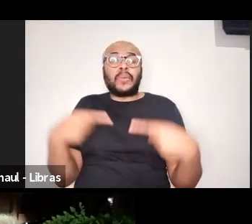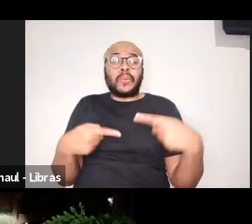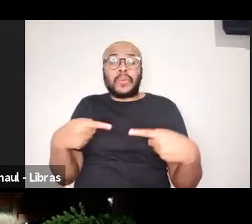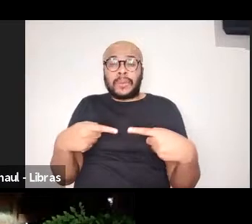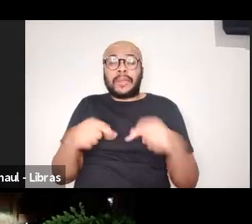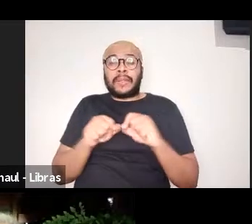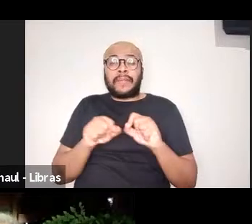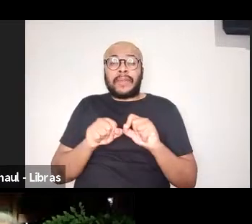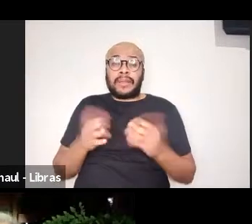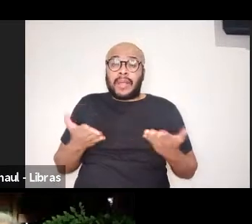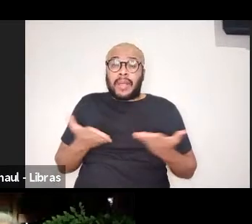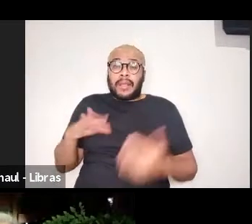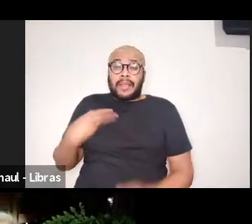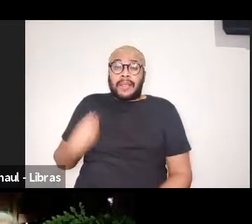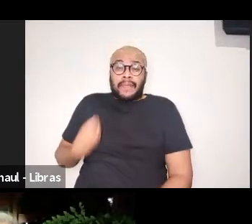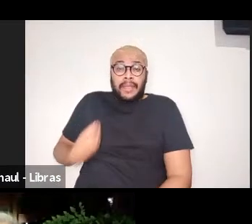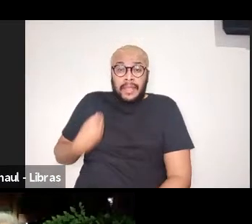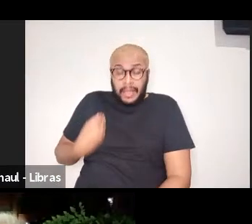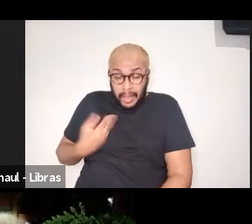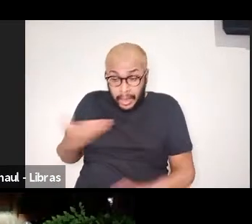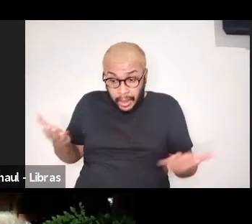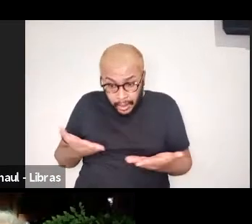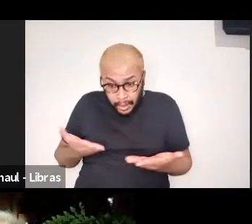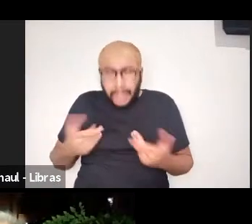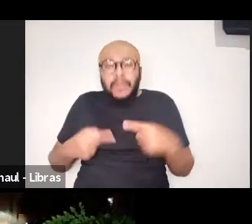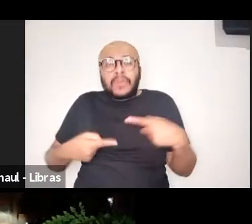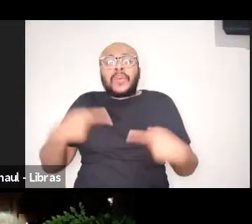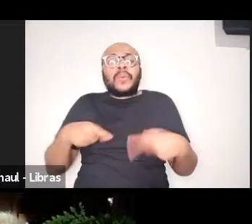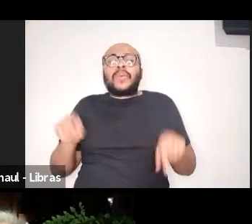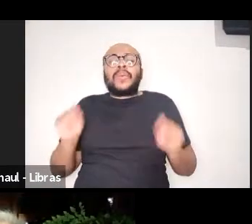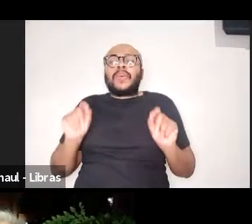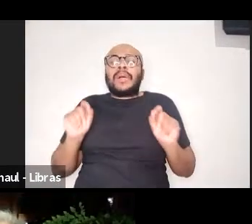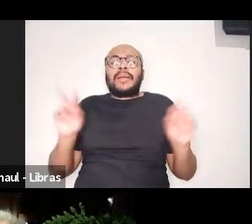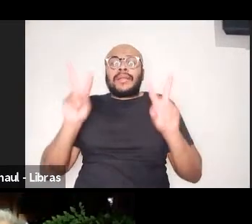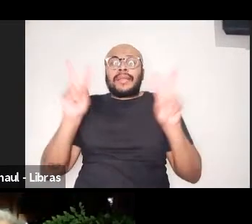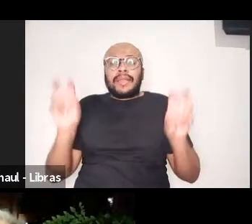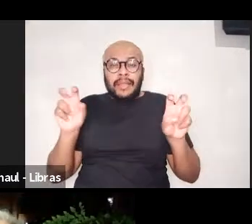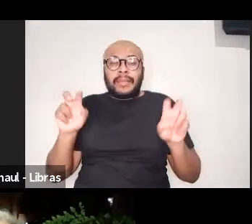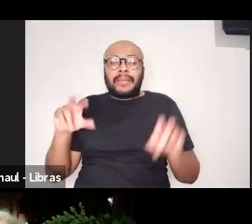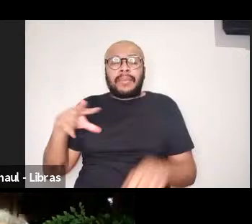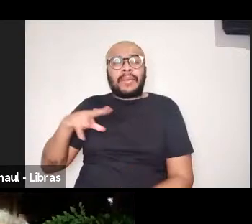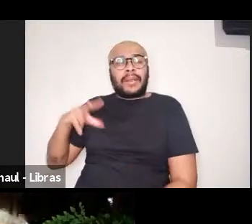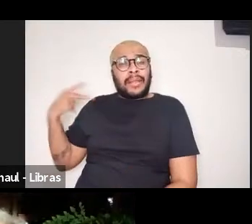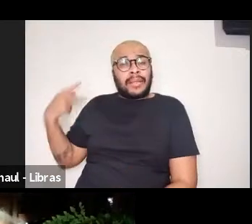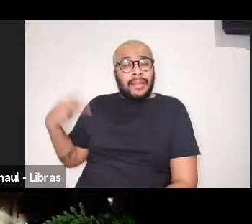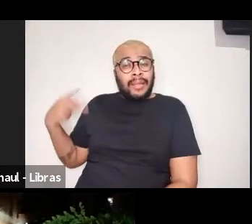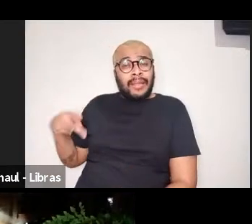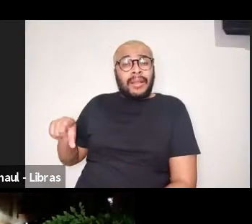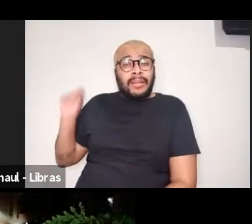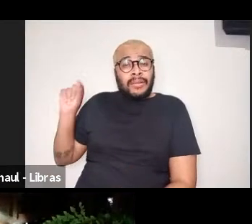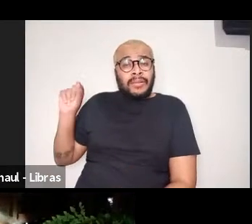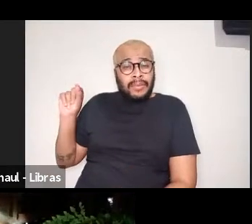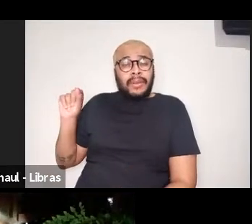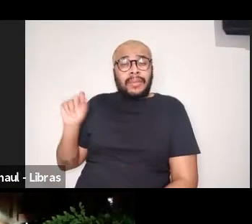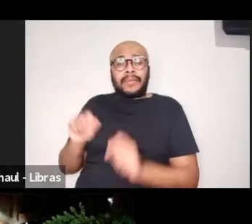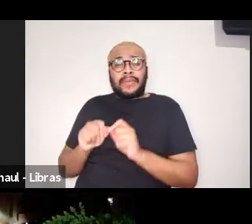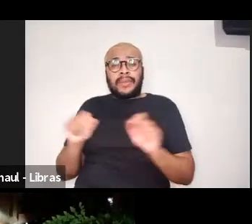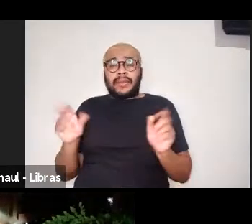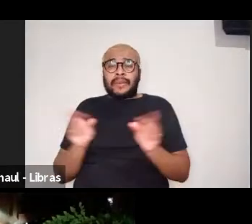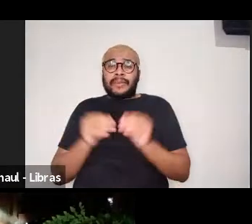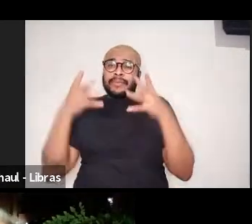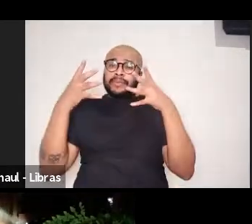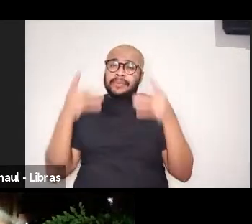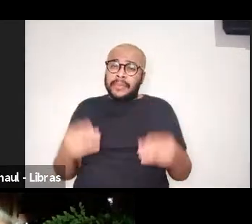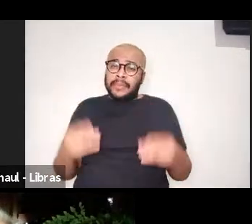fazendo nesse momento sobre alguma matemática em particular. Ele resenha coisas